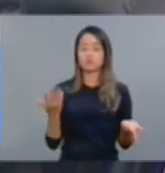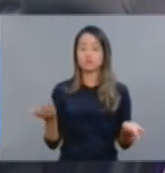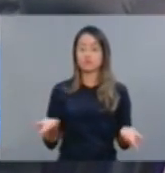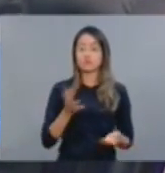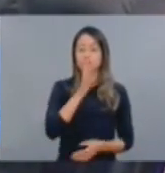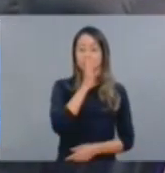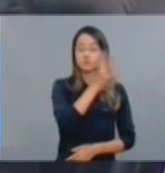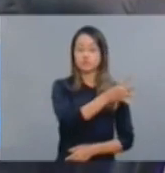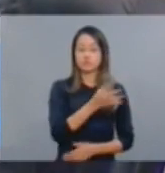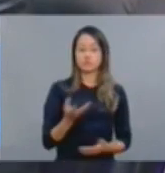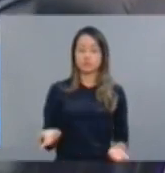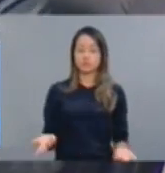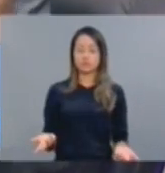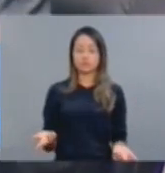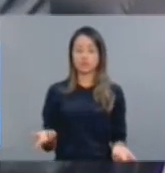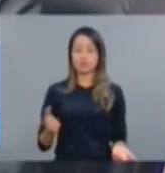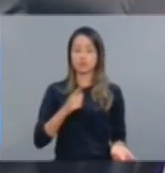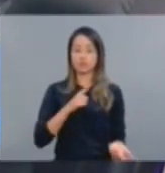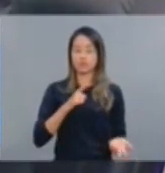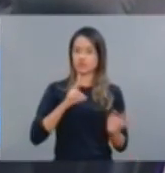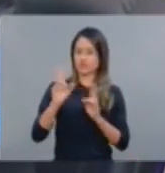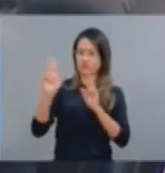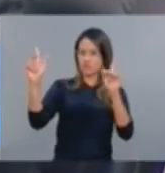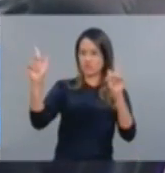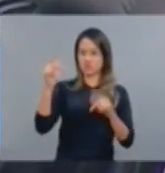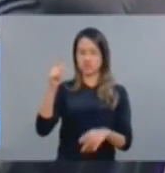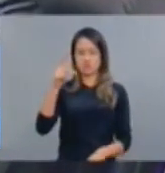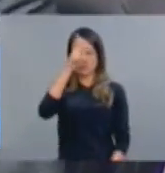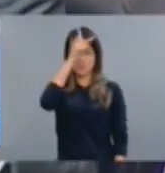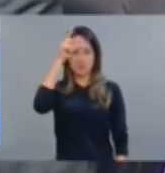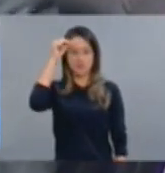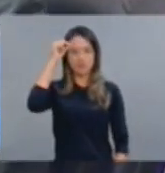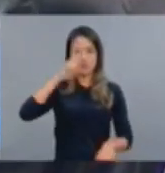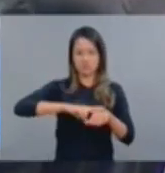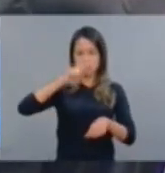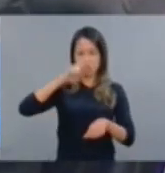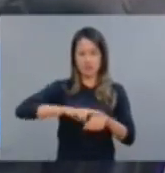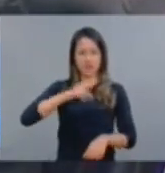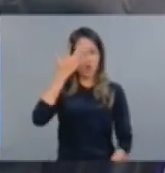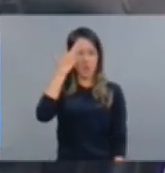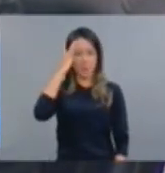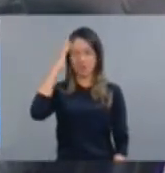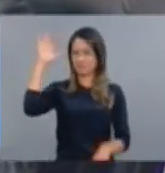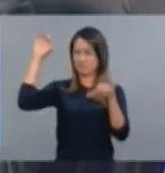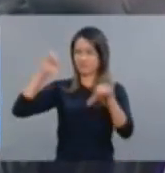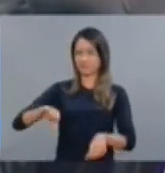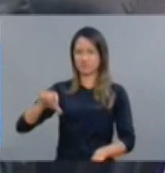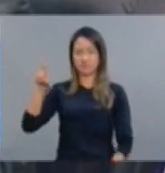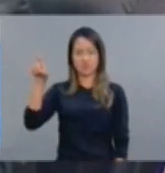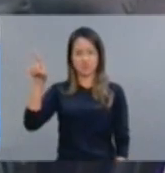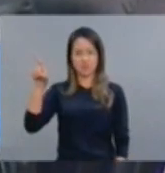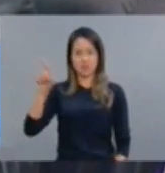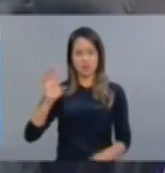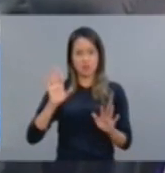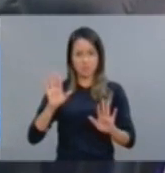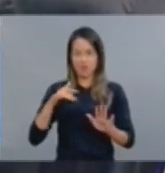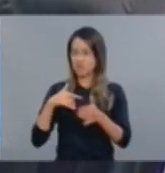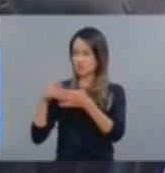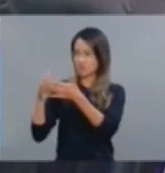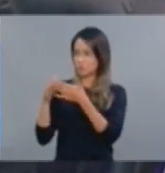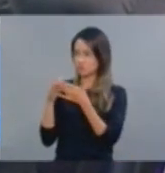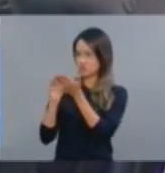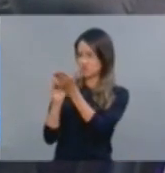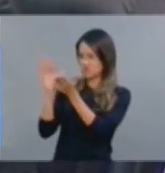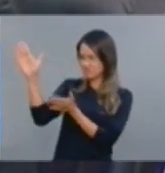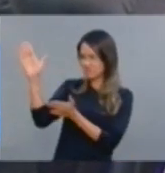nós vamos, eu tenho uma discordância enorme do prefeito Roberto Cláudio. Achei ele um governo desastroso. Deputado, se possível. Nem por isso eu vou pedir o impeachment do prefeito Roberto